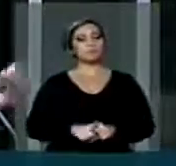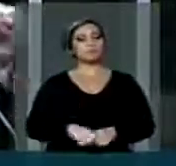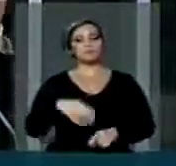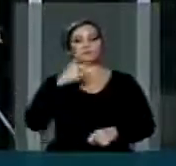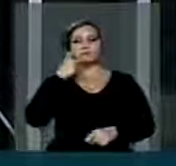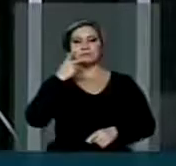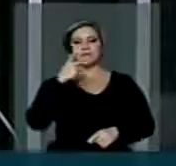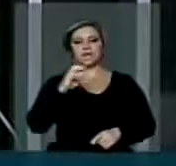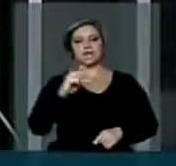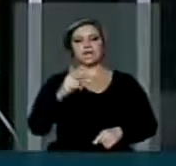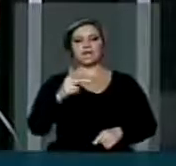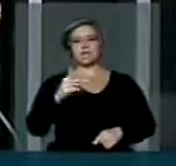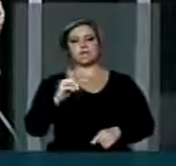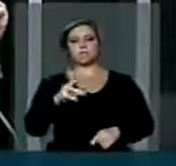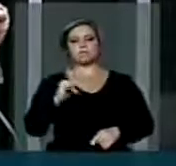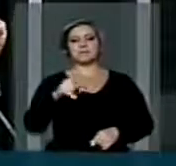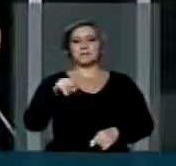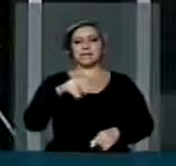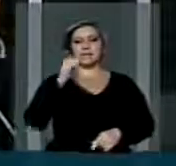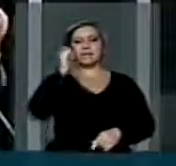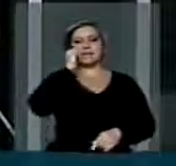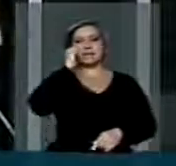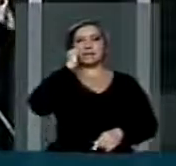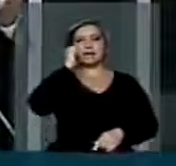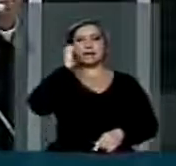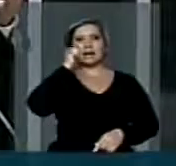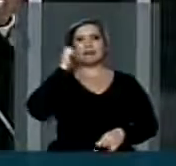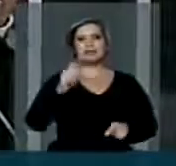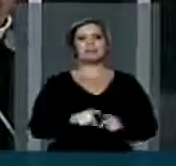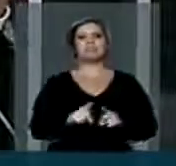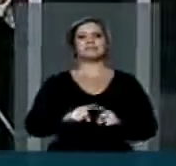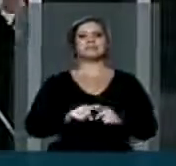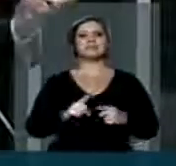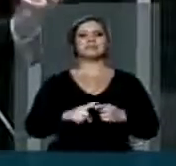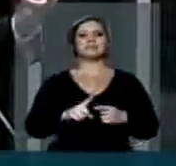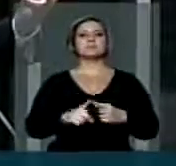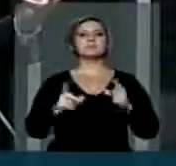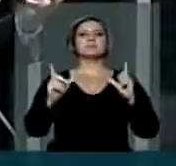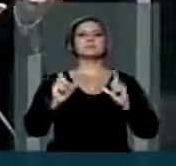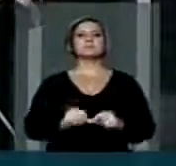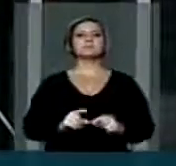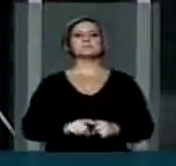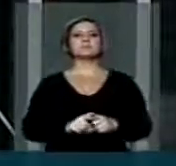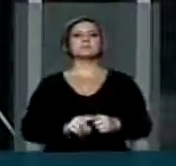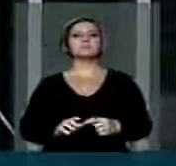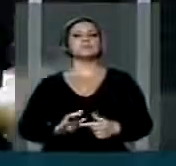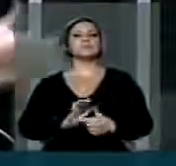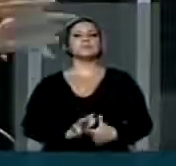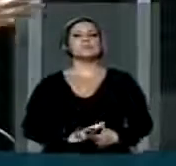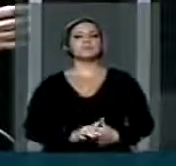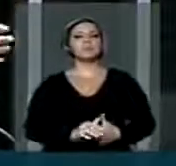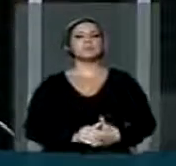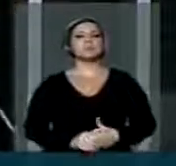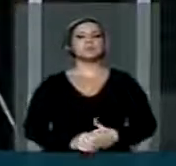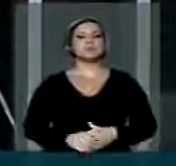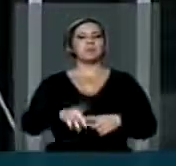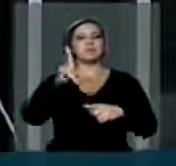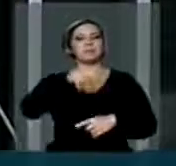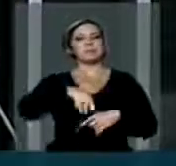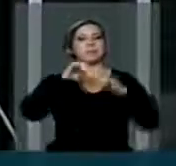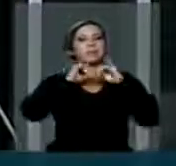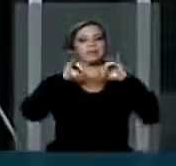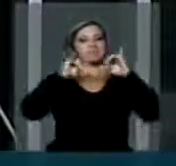fala que a oposição, a cara de pau, está descendo do pedestal da Presidência da República para um palanque eleitoral.